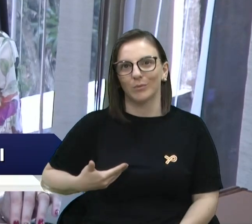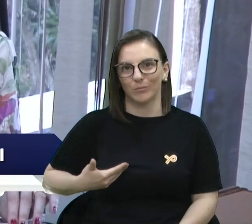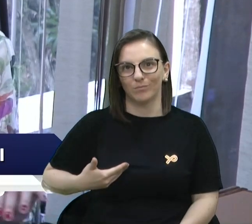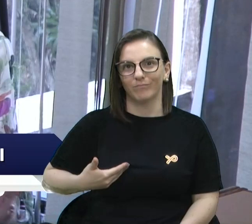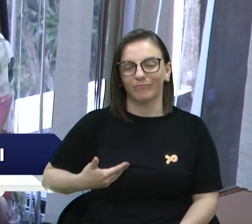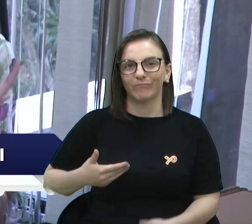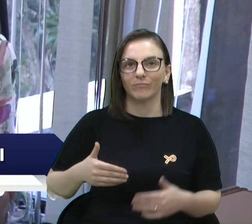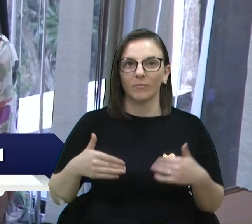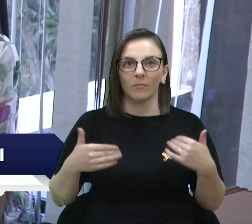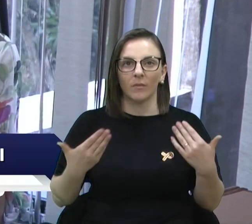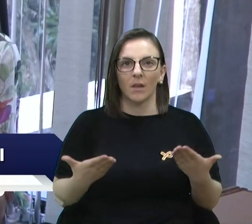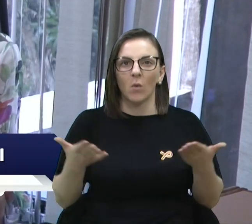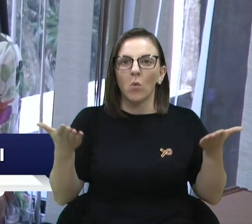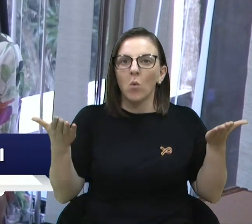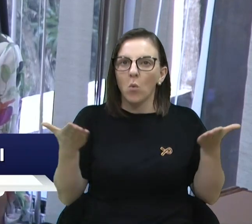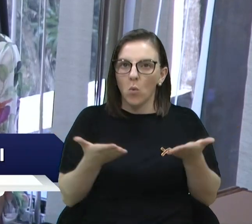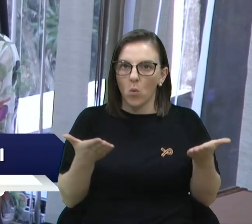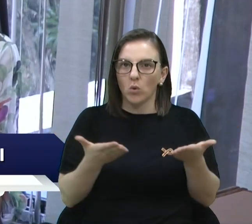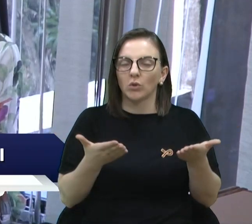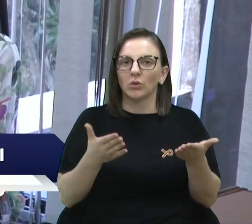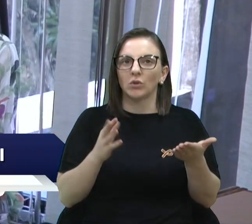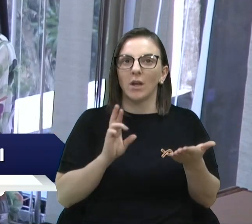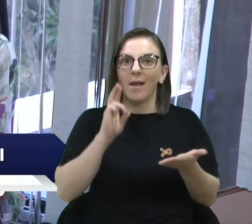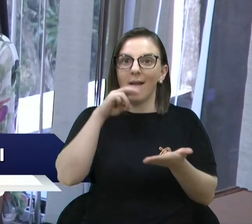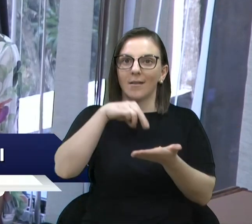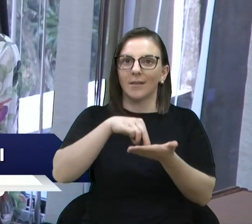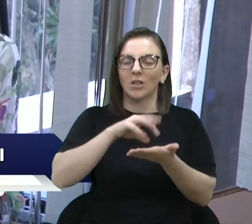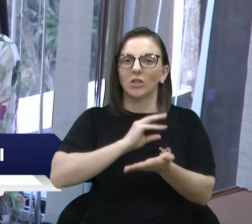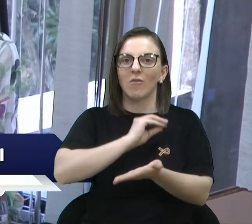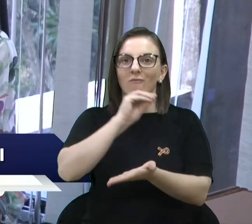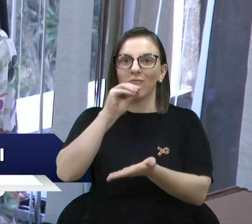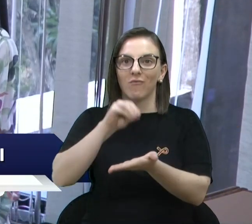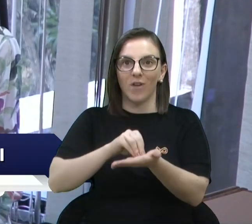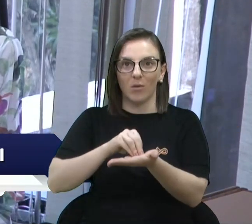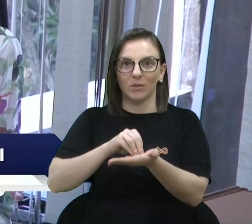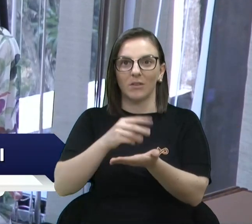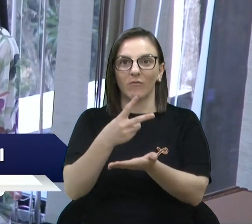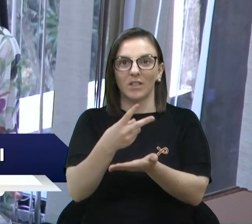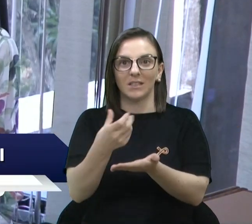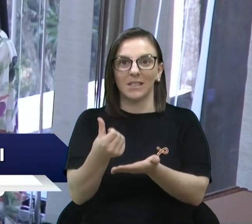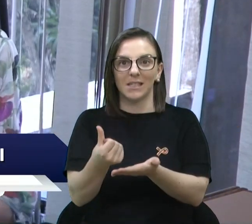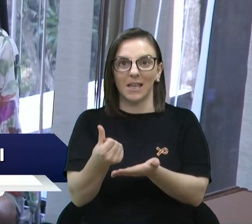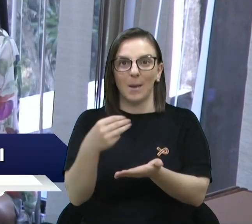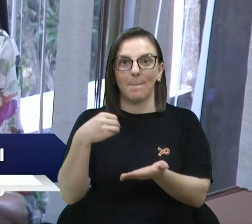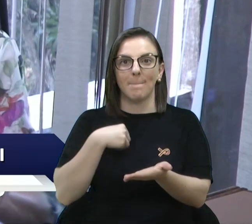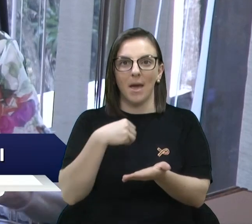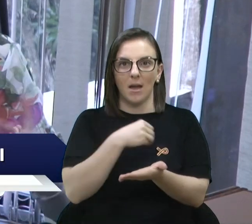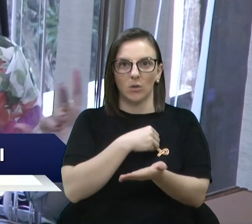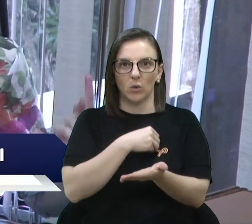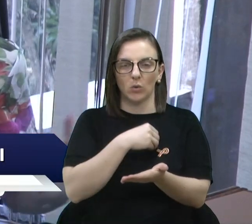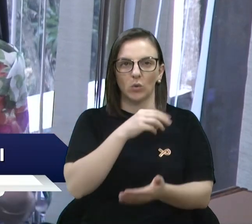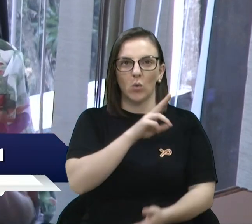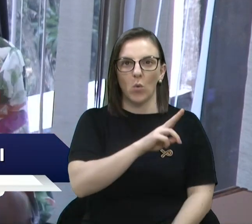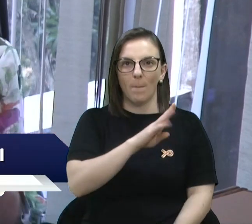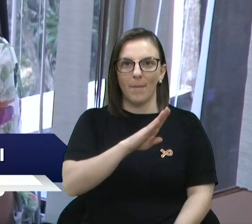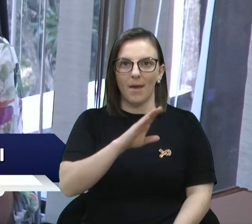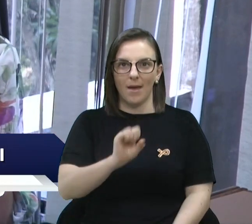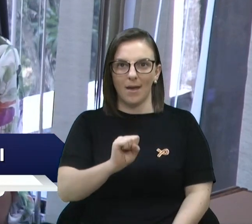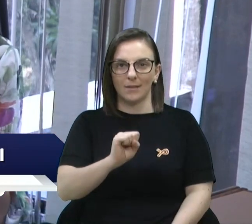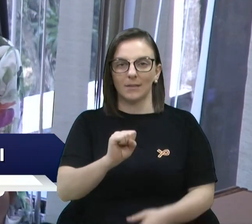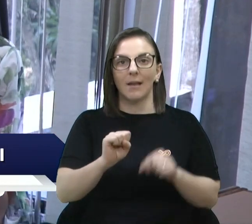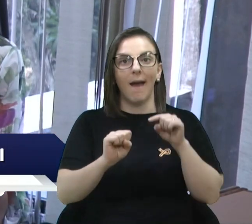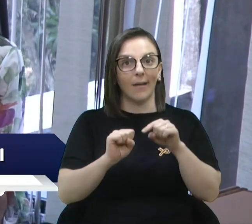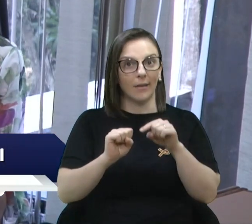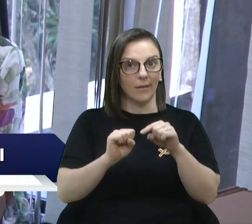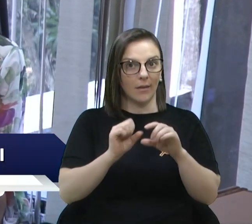hoje, a gente tem uma realidade de falta de 26 médicos nas unidades básicas de saúde. Eu não contabilizei aqui os